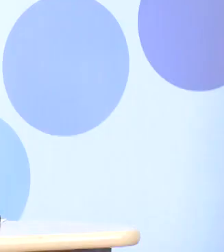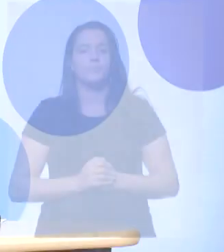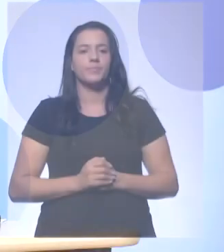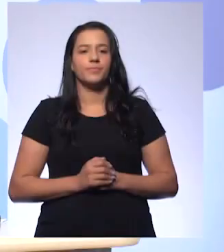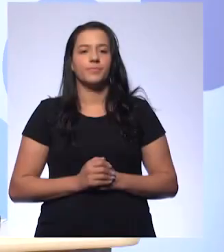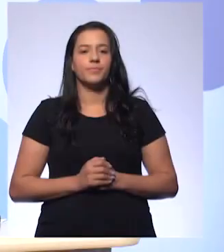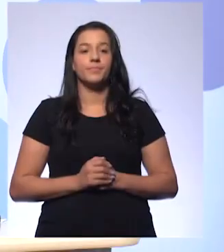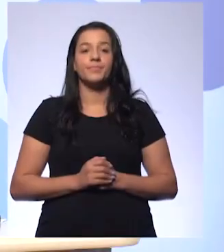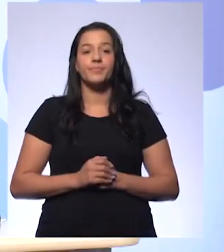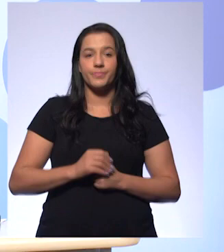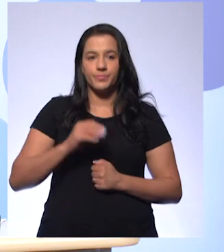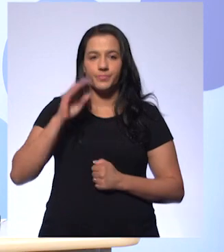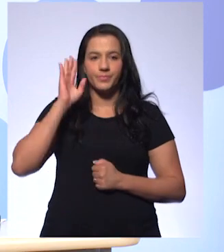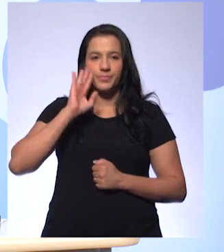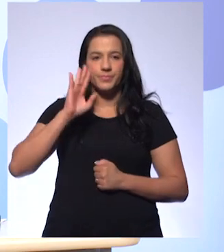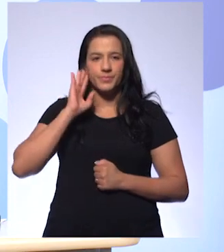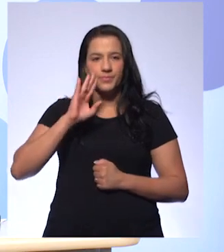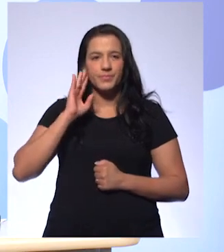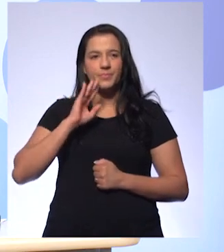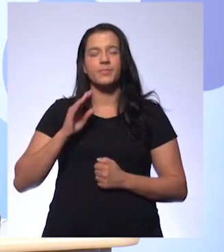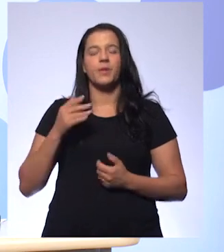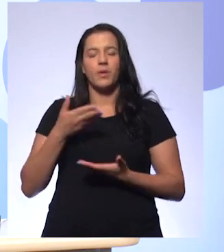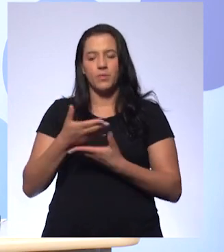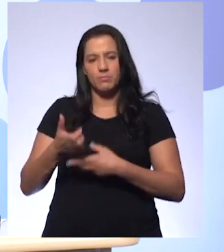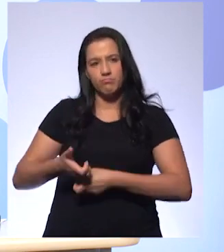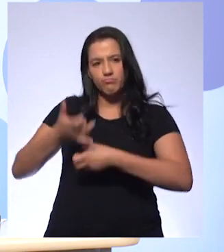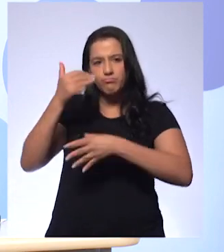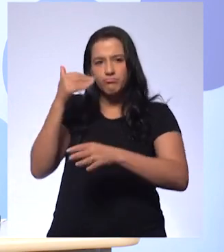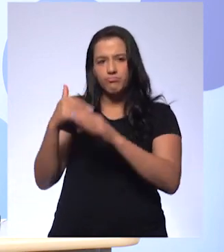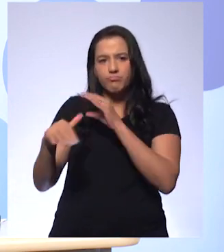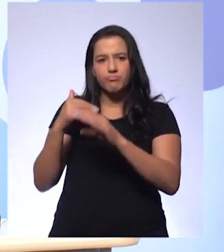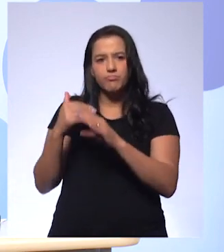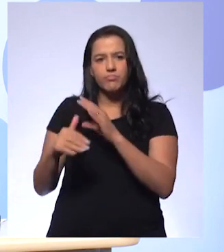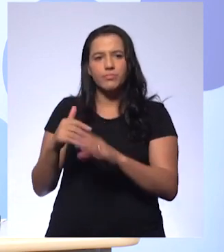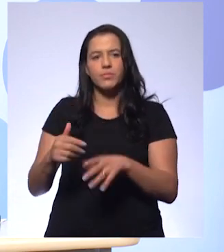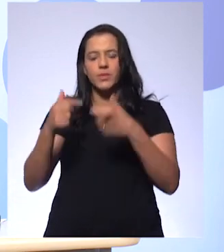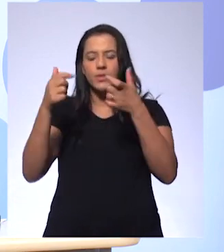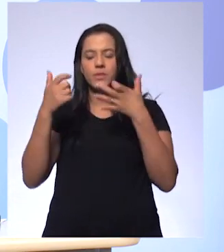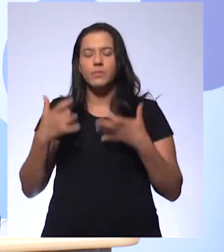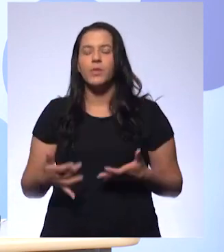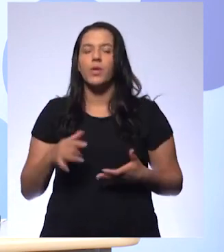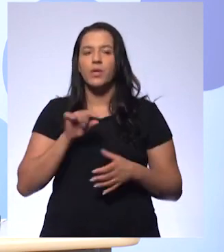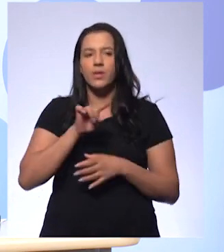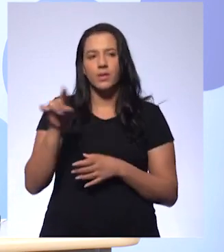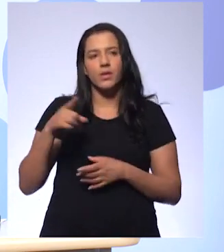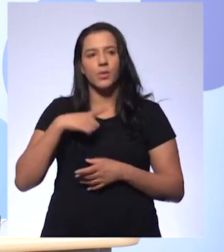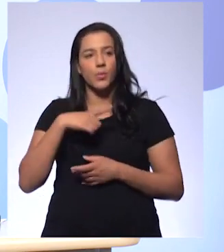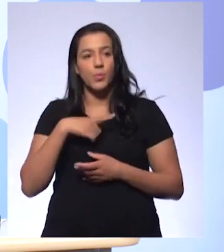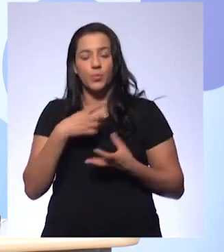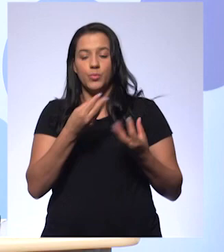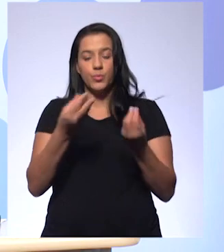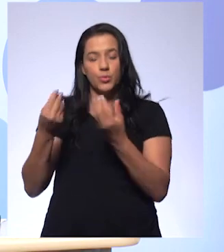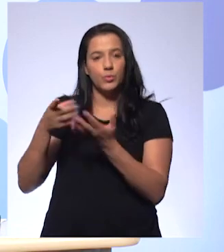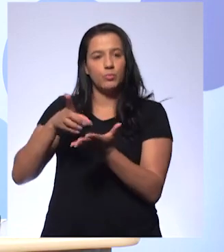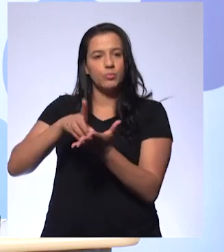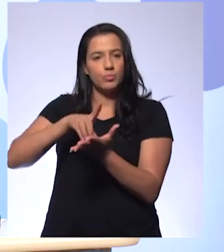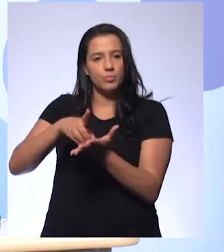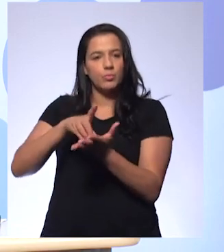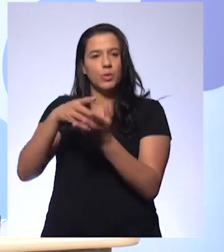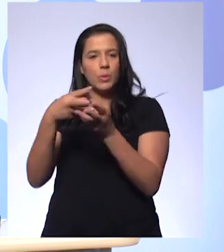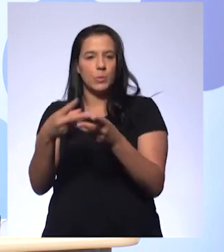Ah, que legal. Eles colocaram aqui que são seres que foram extintos. Eles frisaram bastante a extinção, professor Edjuel.